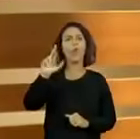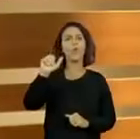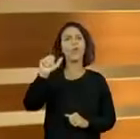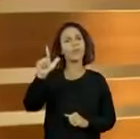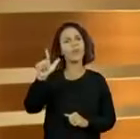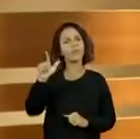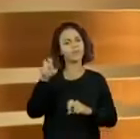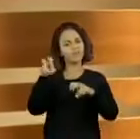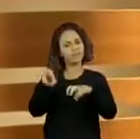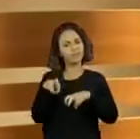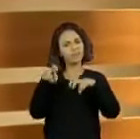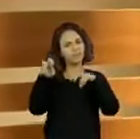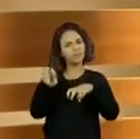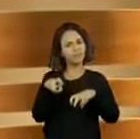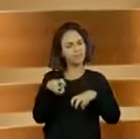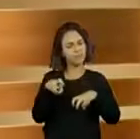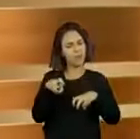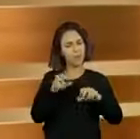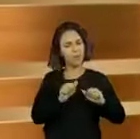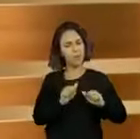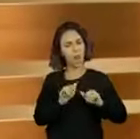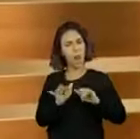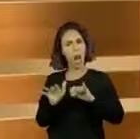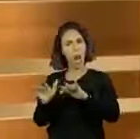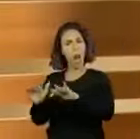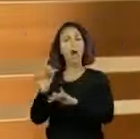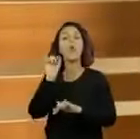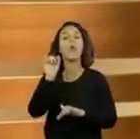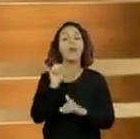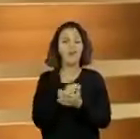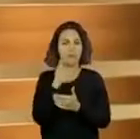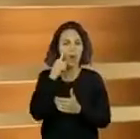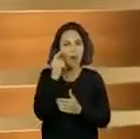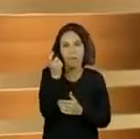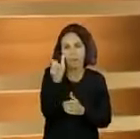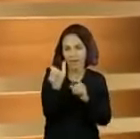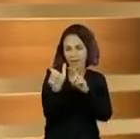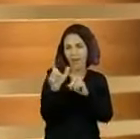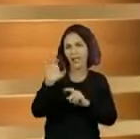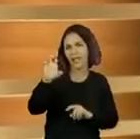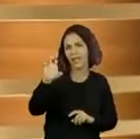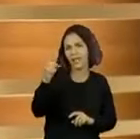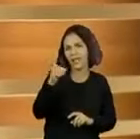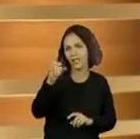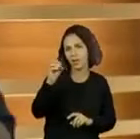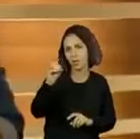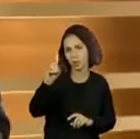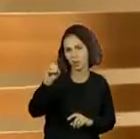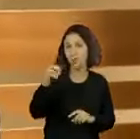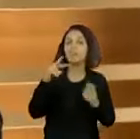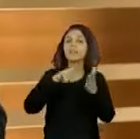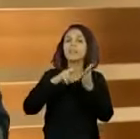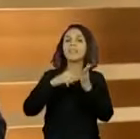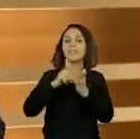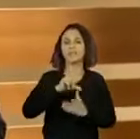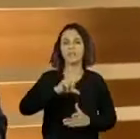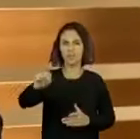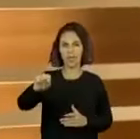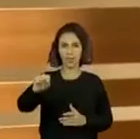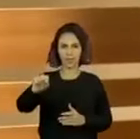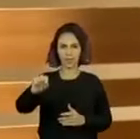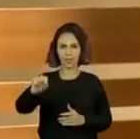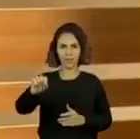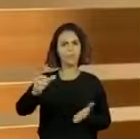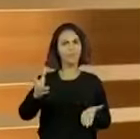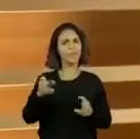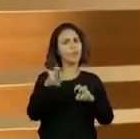seria isso, simples. Êxodo é saída, beleza? Ó, êxodo, saída. Quando eu falo